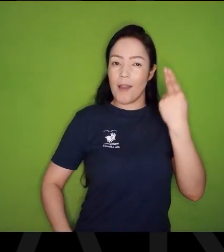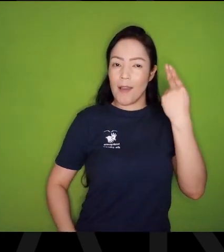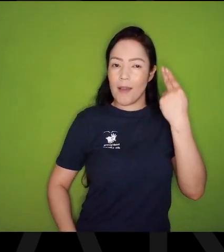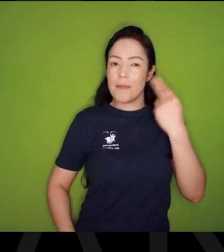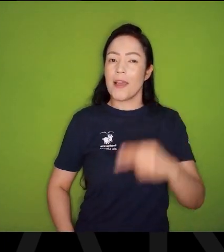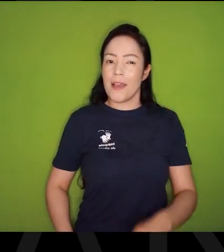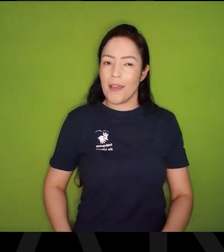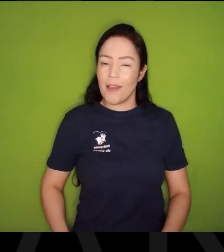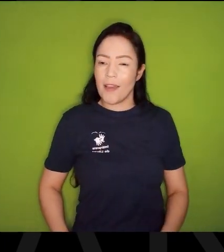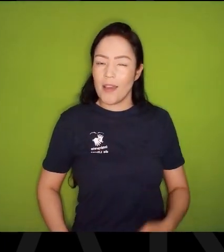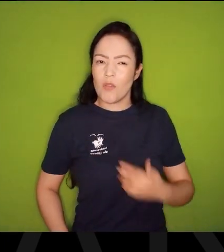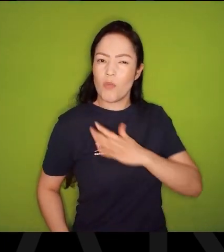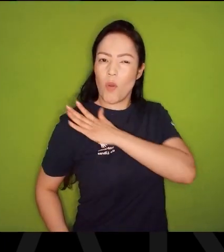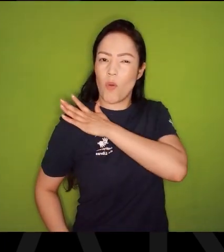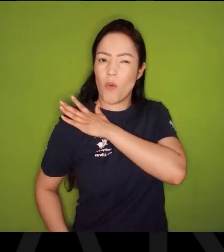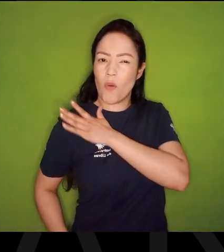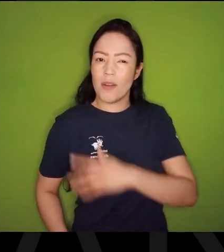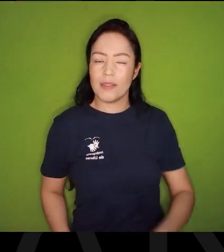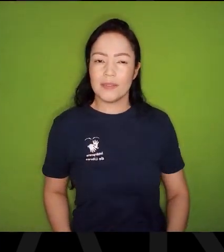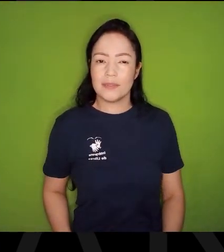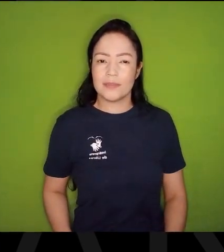Avenida Bandeirantes, Olha,